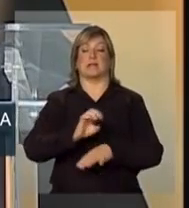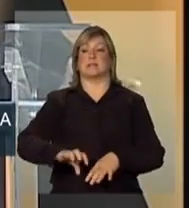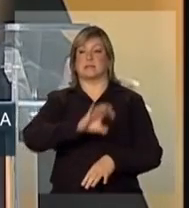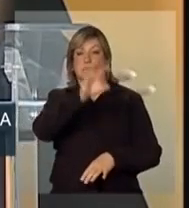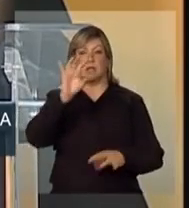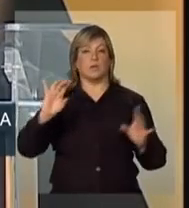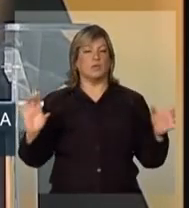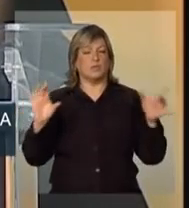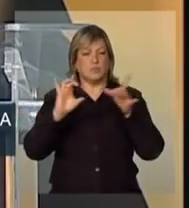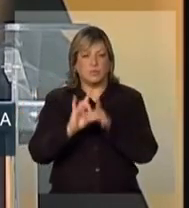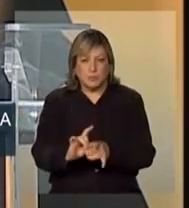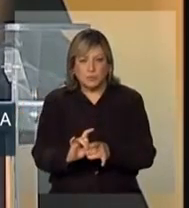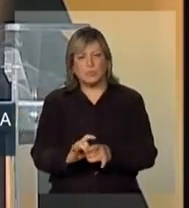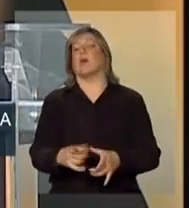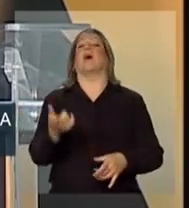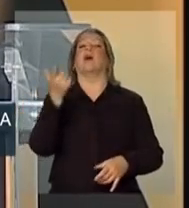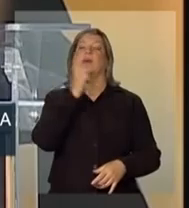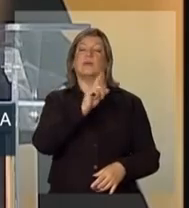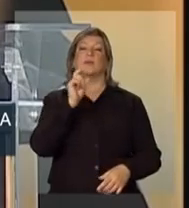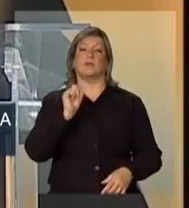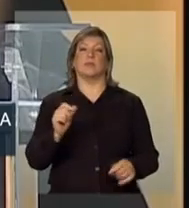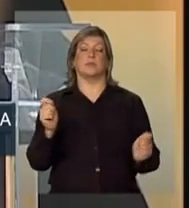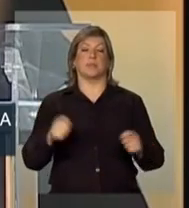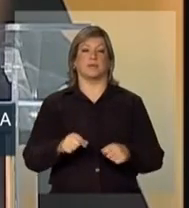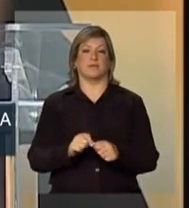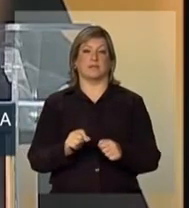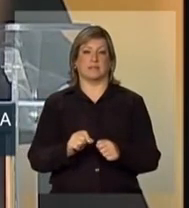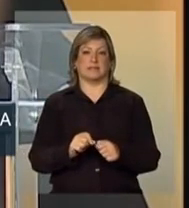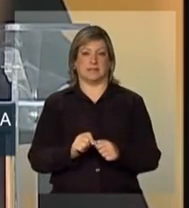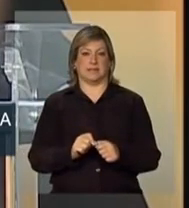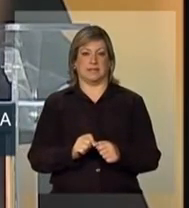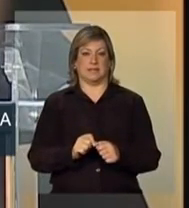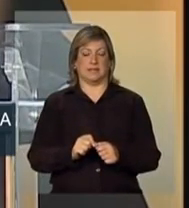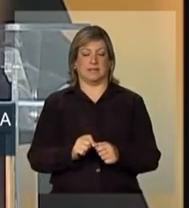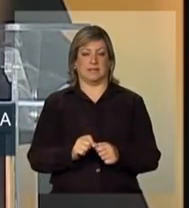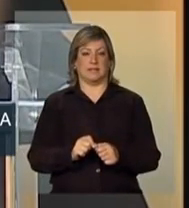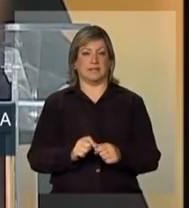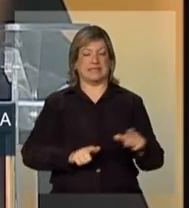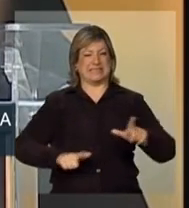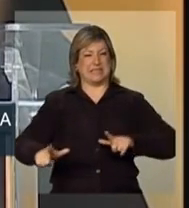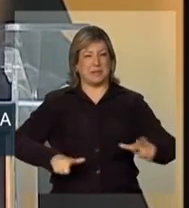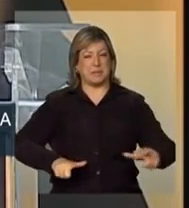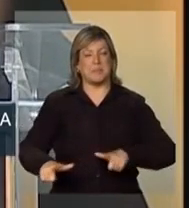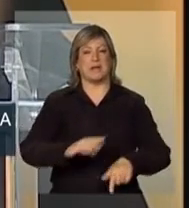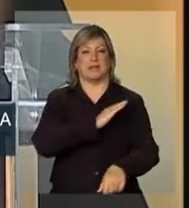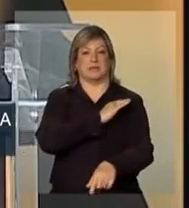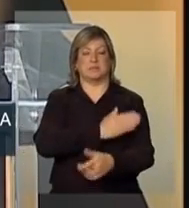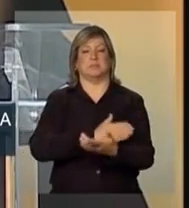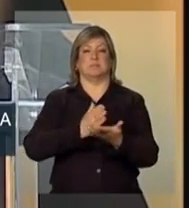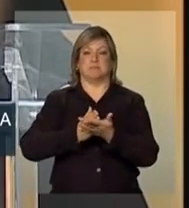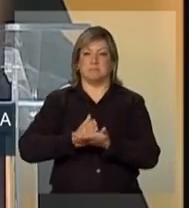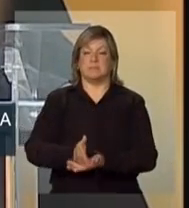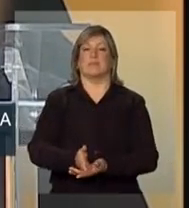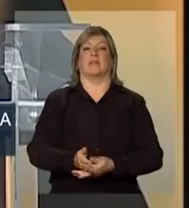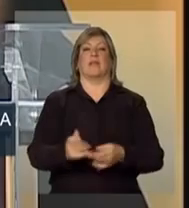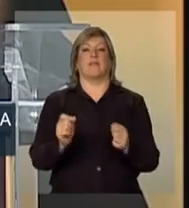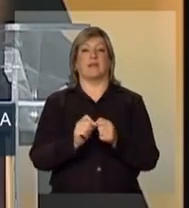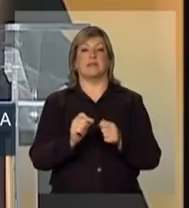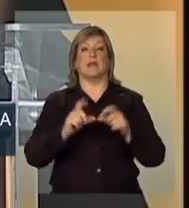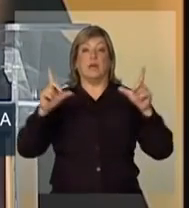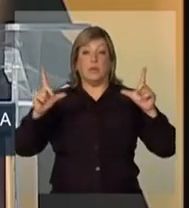e é dessa forma que, unidos, nós vamos, e com trabalho, com determinação, nós vamos